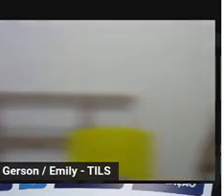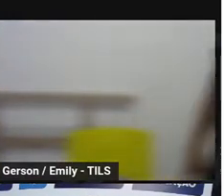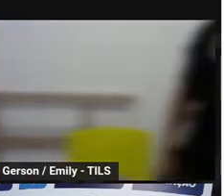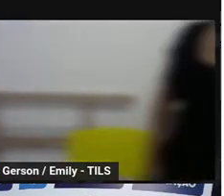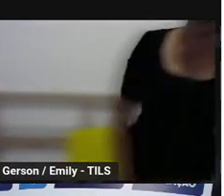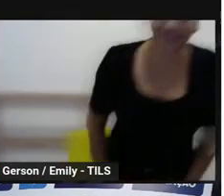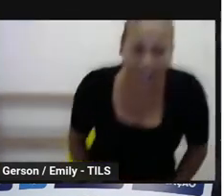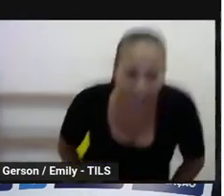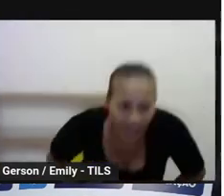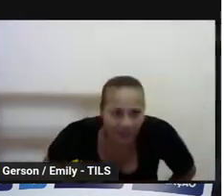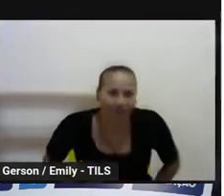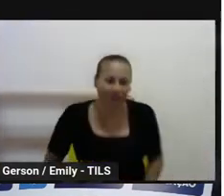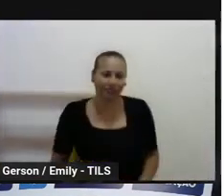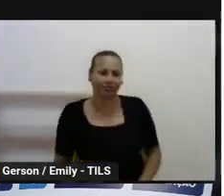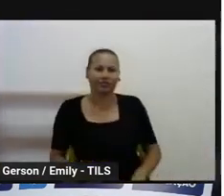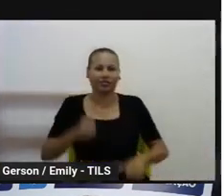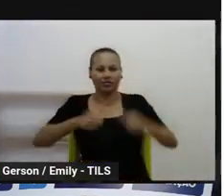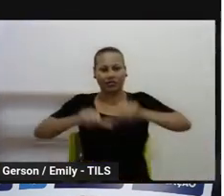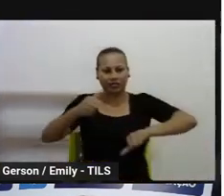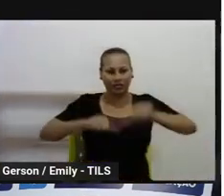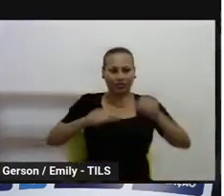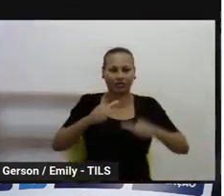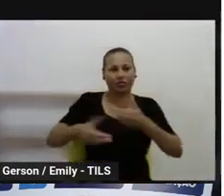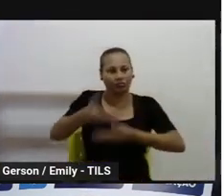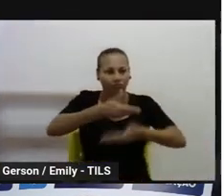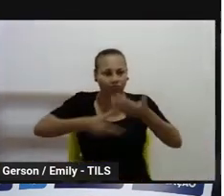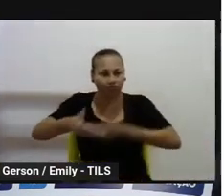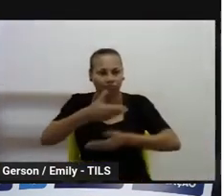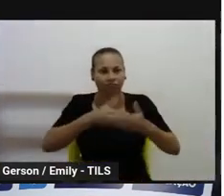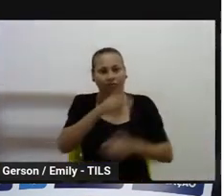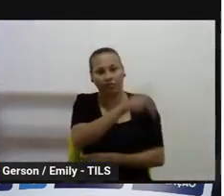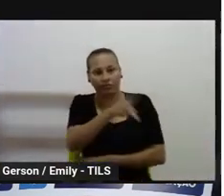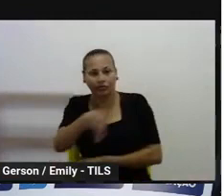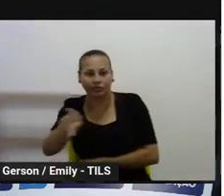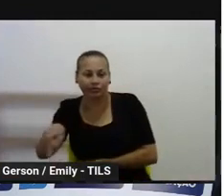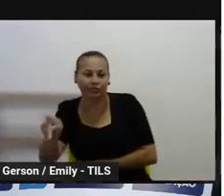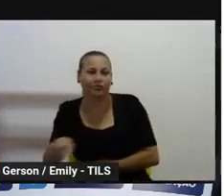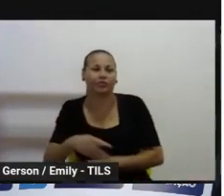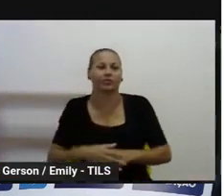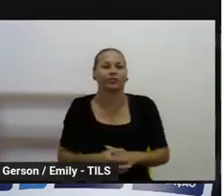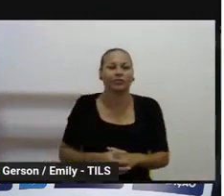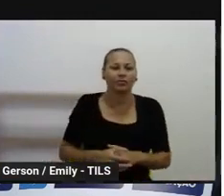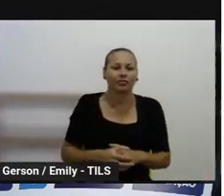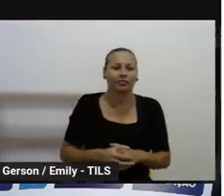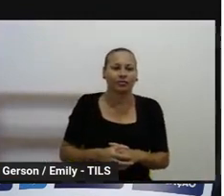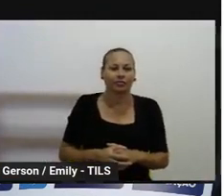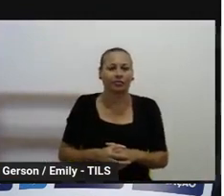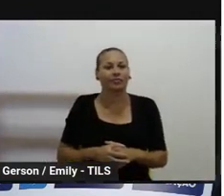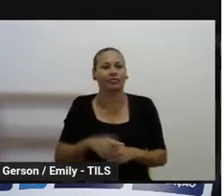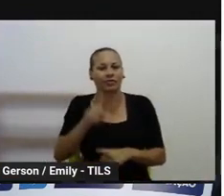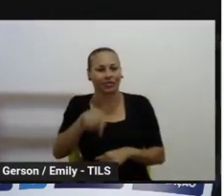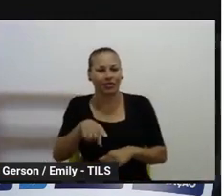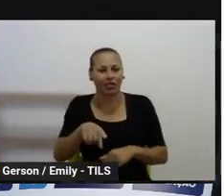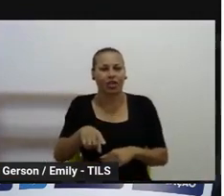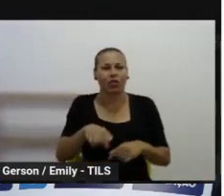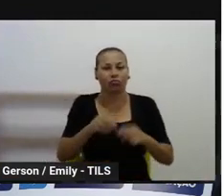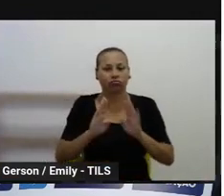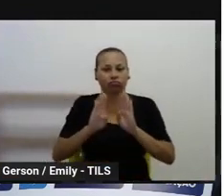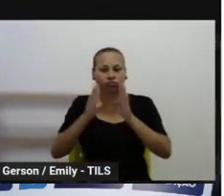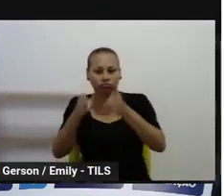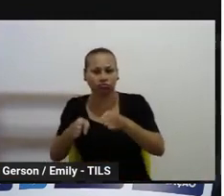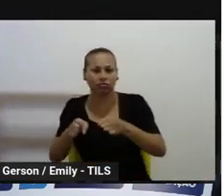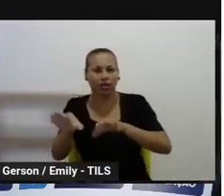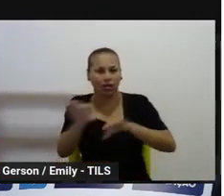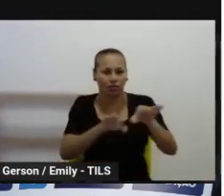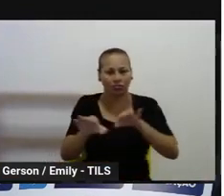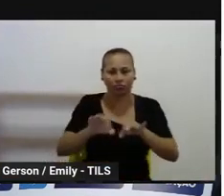Formação docente, então, a formação dos nossos professores. O objetivo também é de promover a